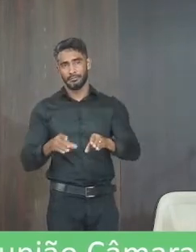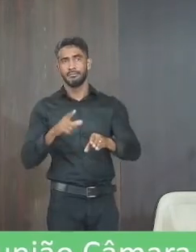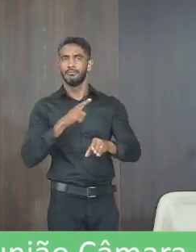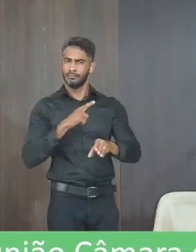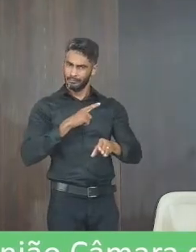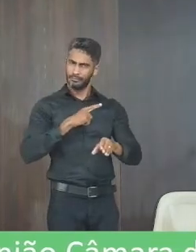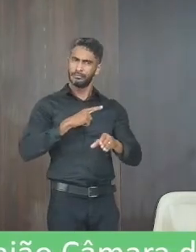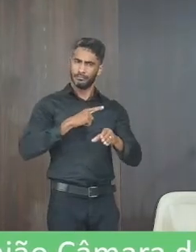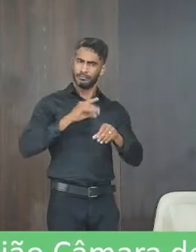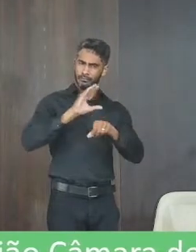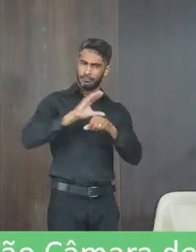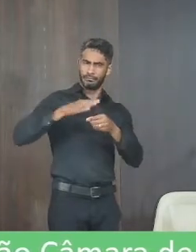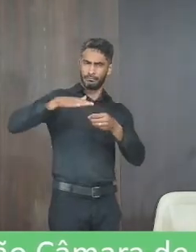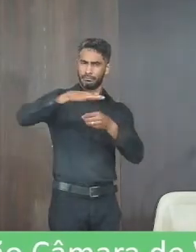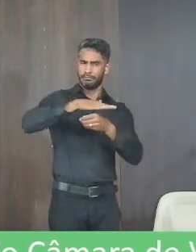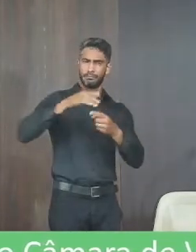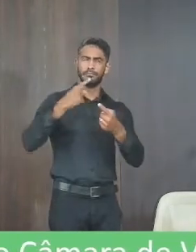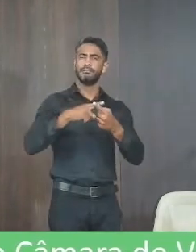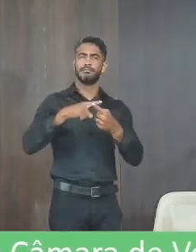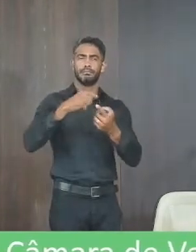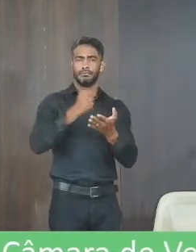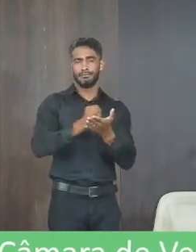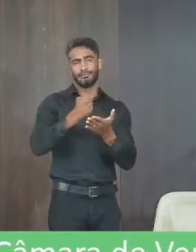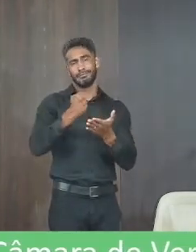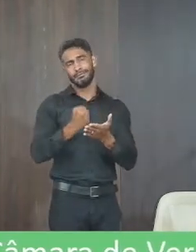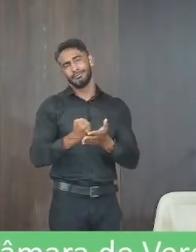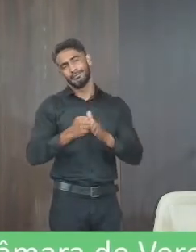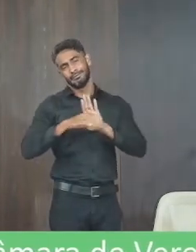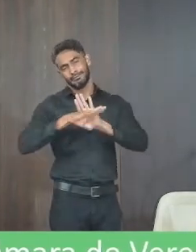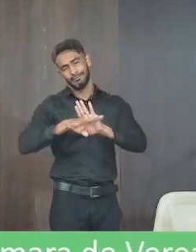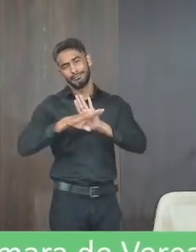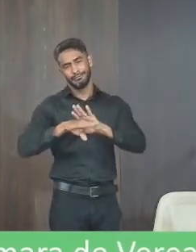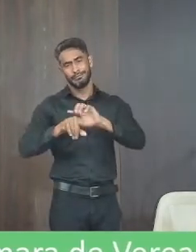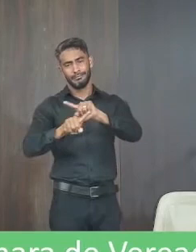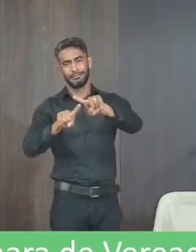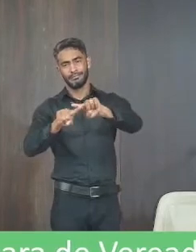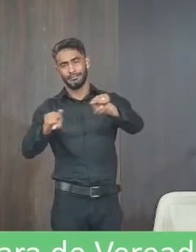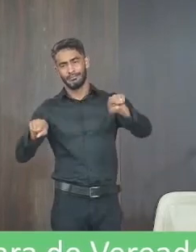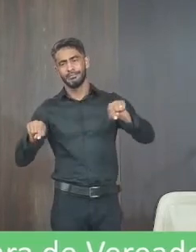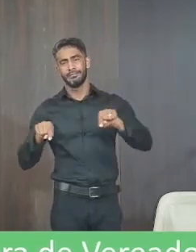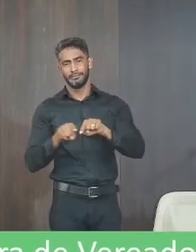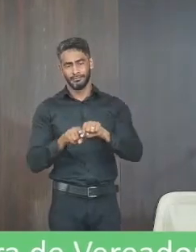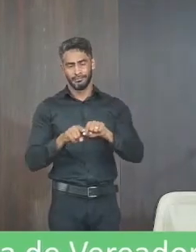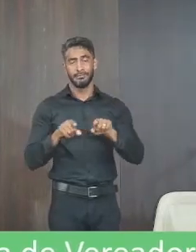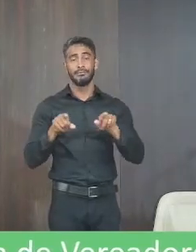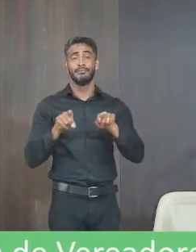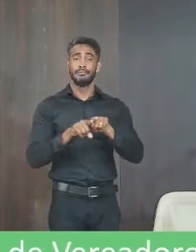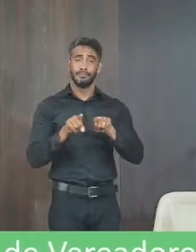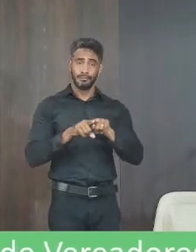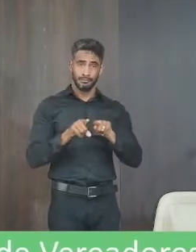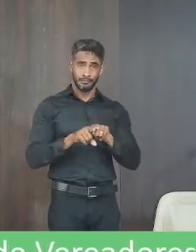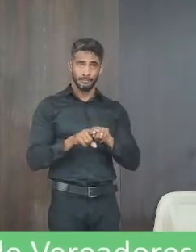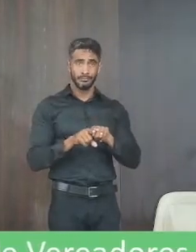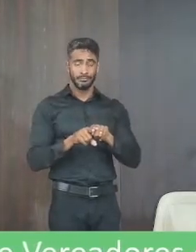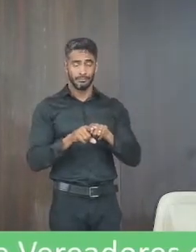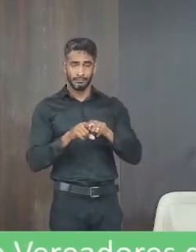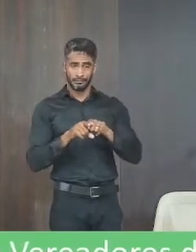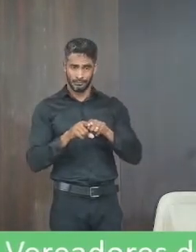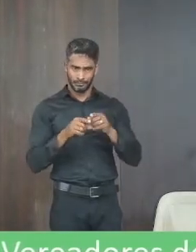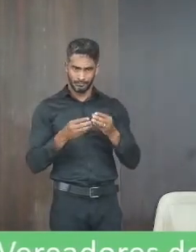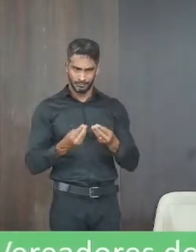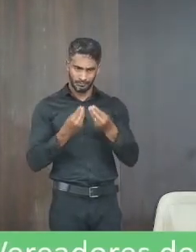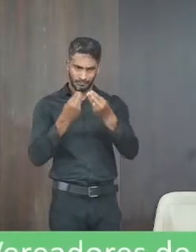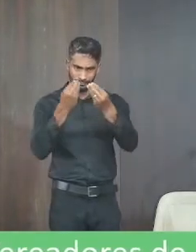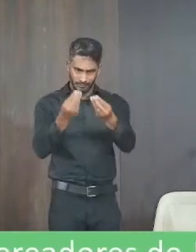superior porque que eles estão sendo contratados como auxiliares da outra vez que a gente que eu entrei